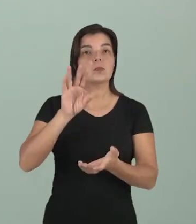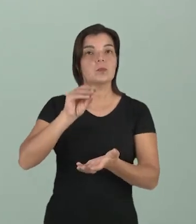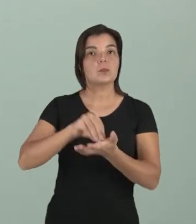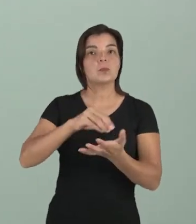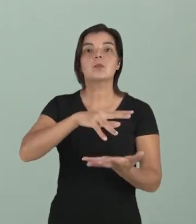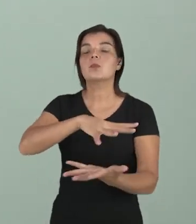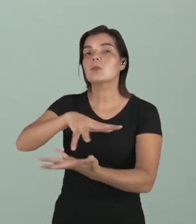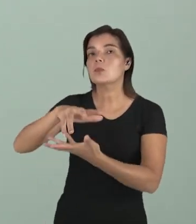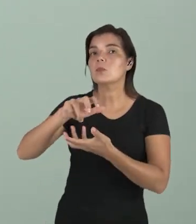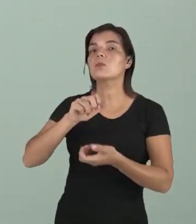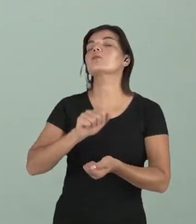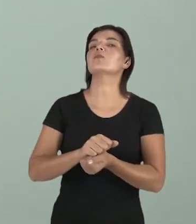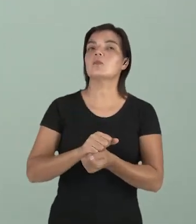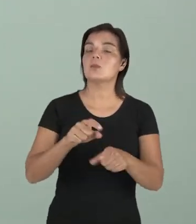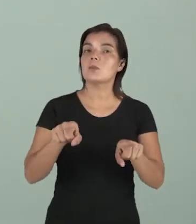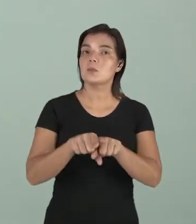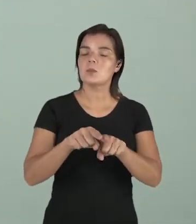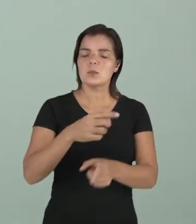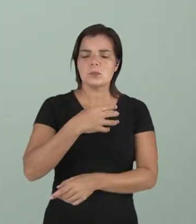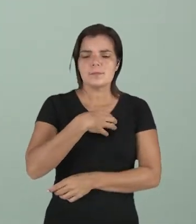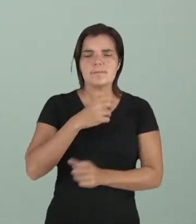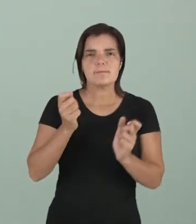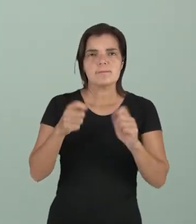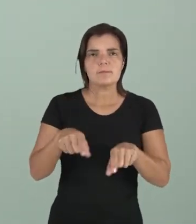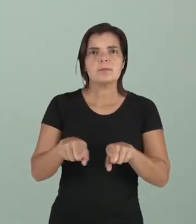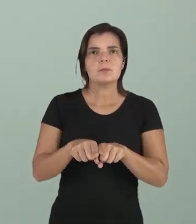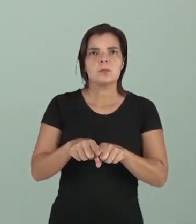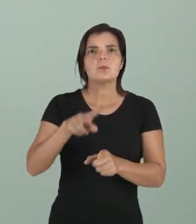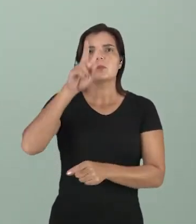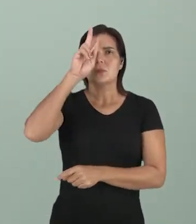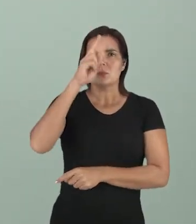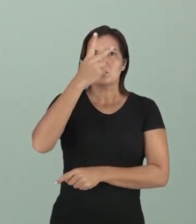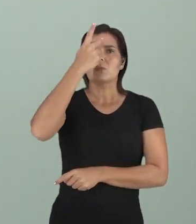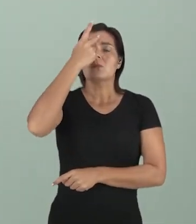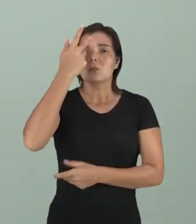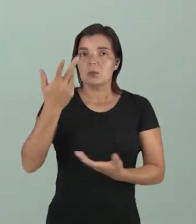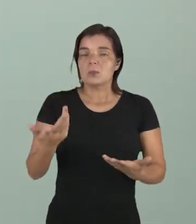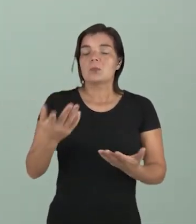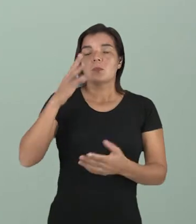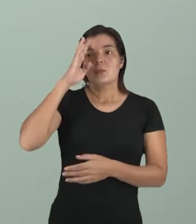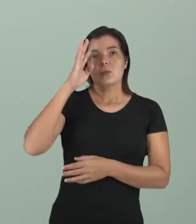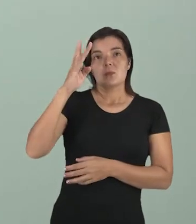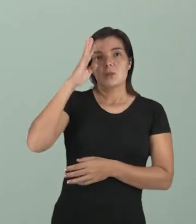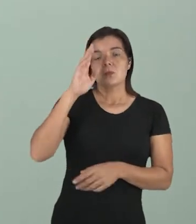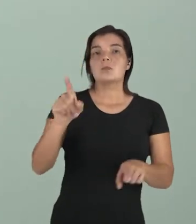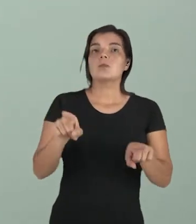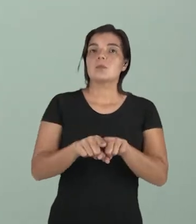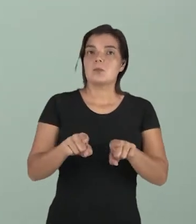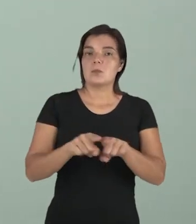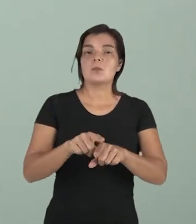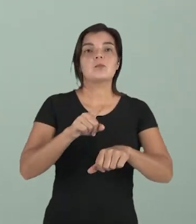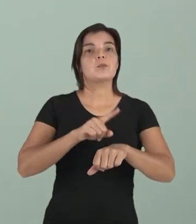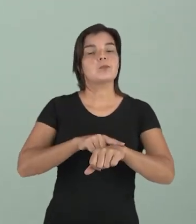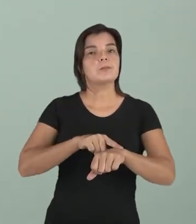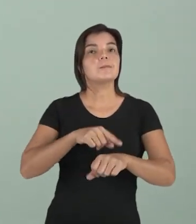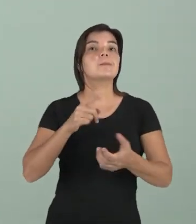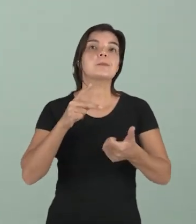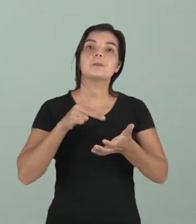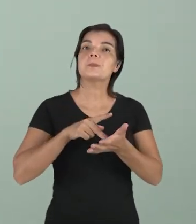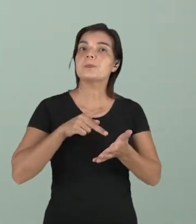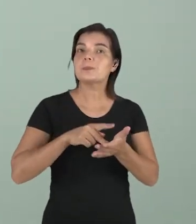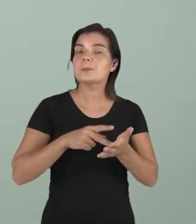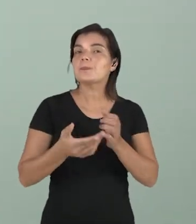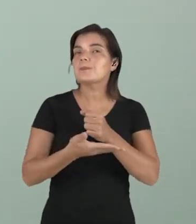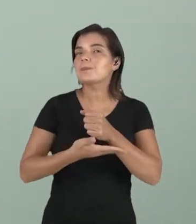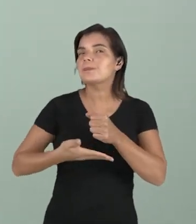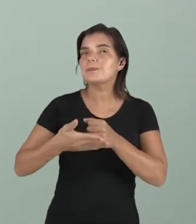no mundo material, porque os meus sentidos podem me enganar, podem produzir ilusões, então ele chega à primeira verdade e